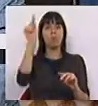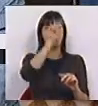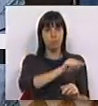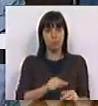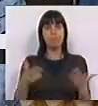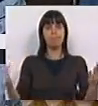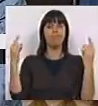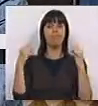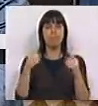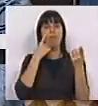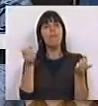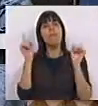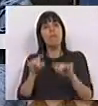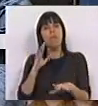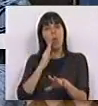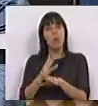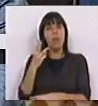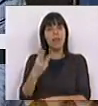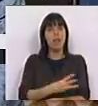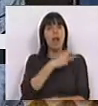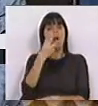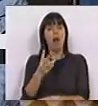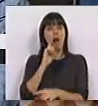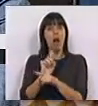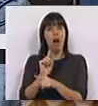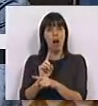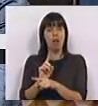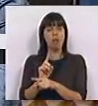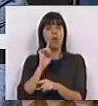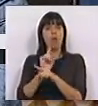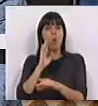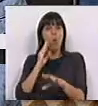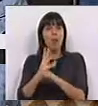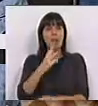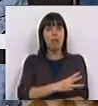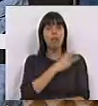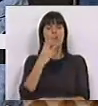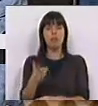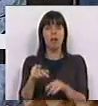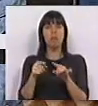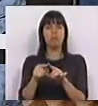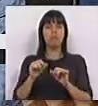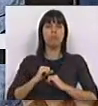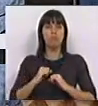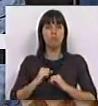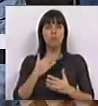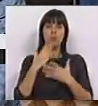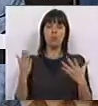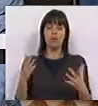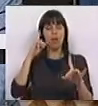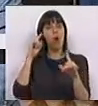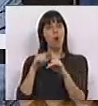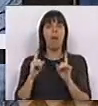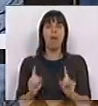E é apenas a reposição dos últimos três anos. Dos últimos três anos. É esse o nosso grande